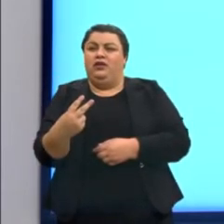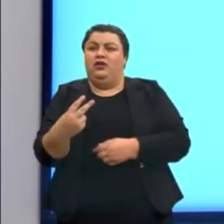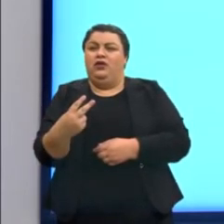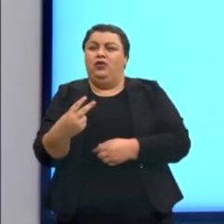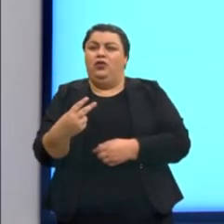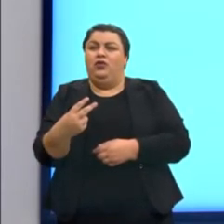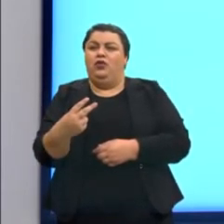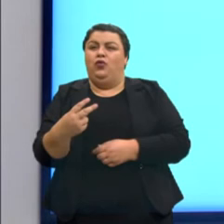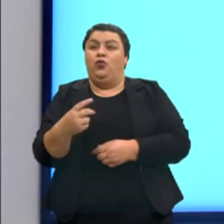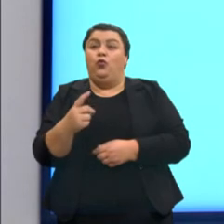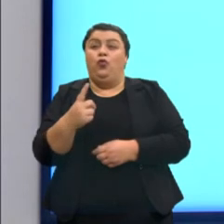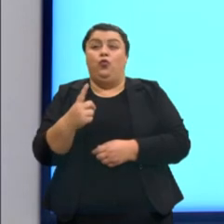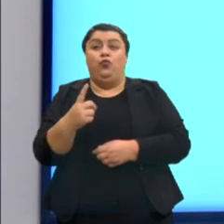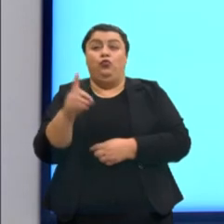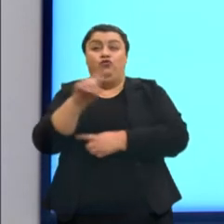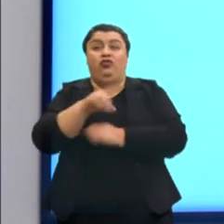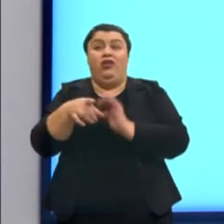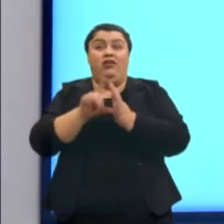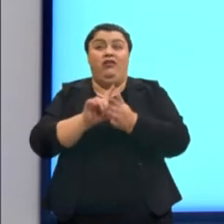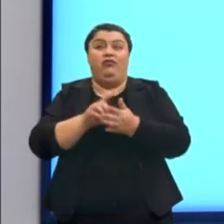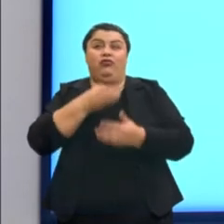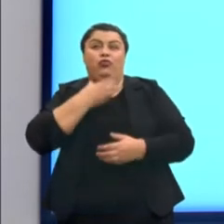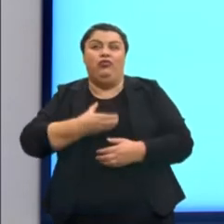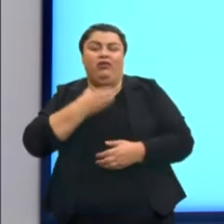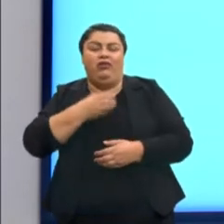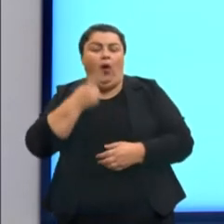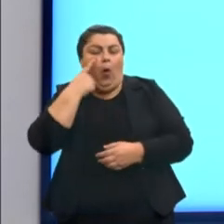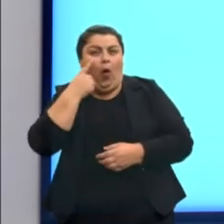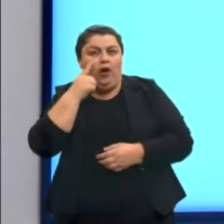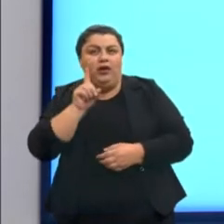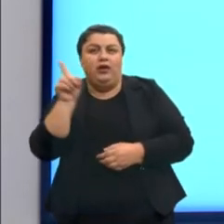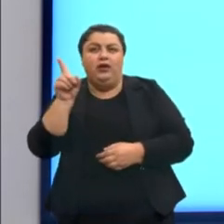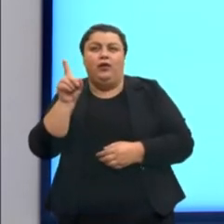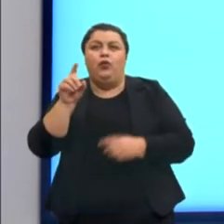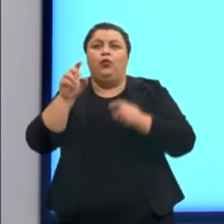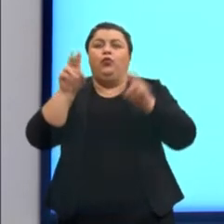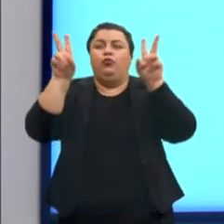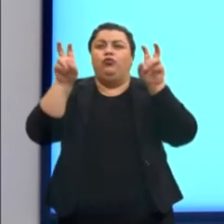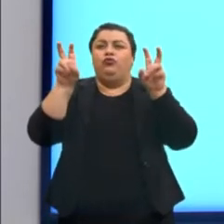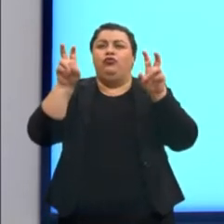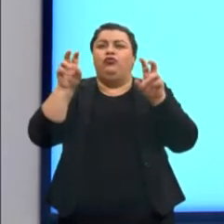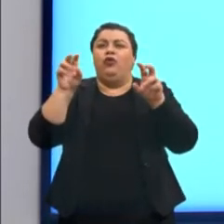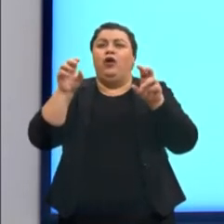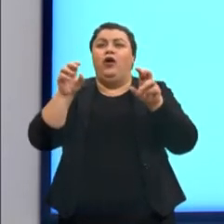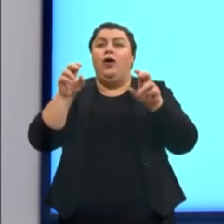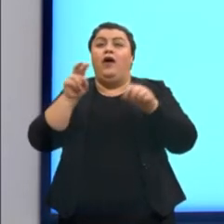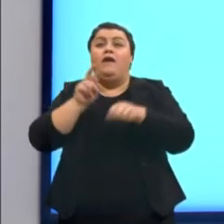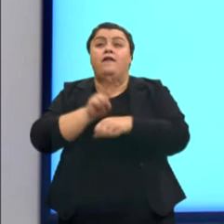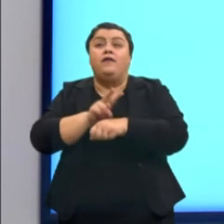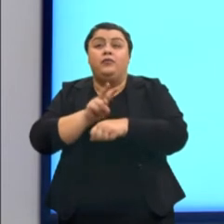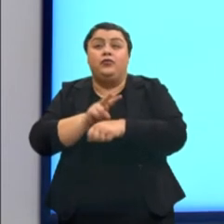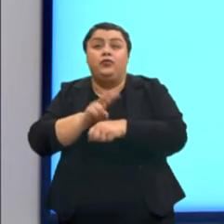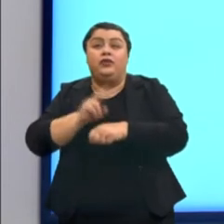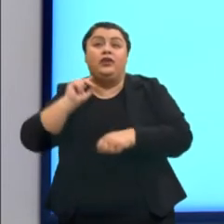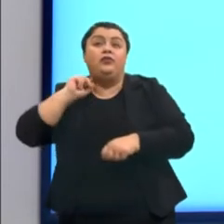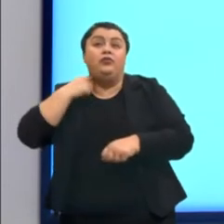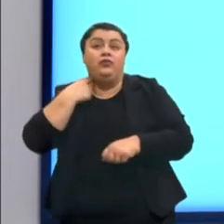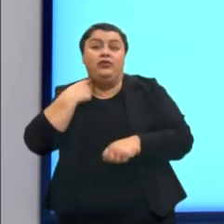dia antes do Natal. Olhem o que diz. O título é Descuidar do Lixo é Sujeira.